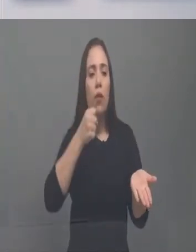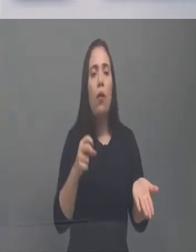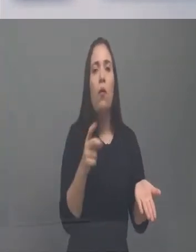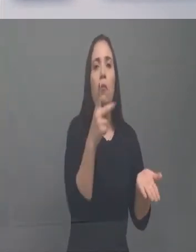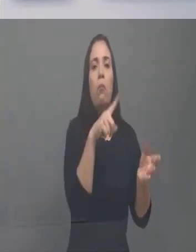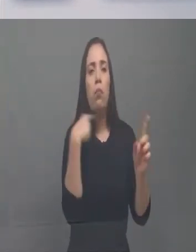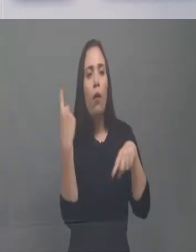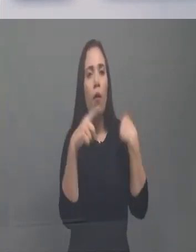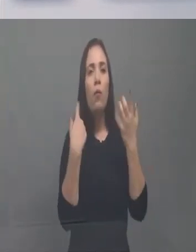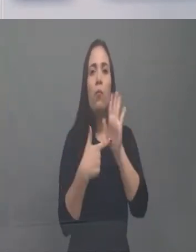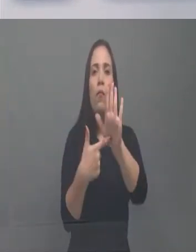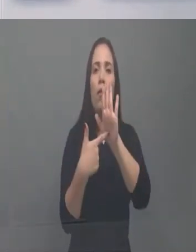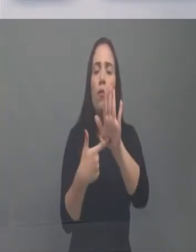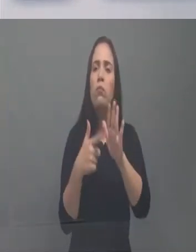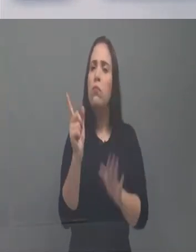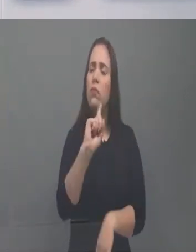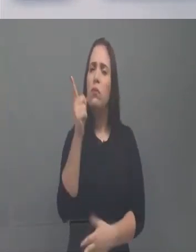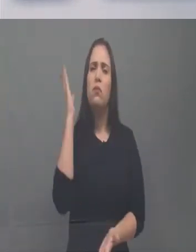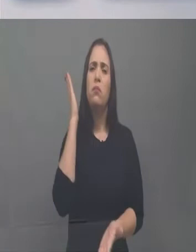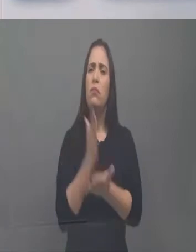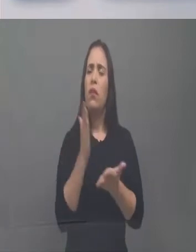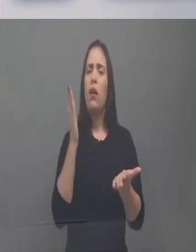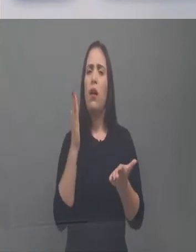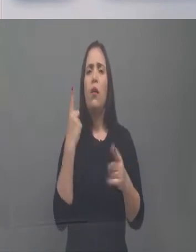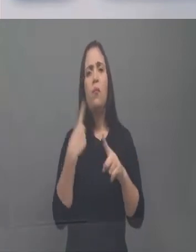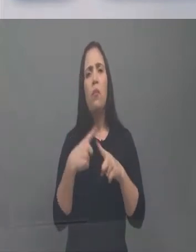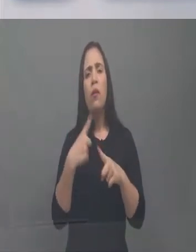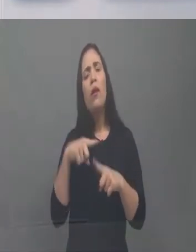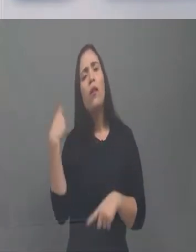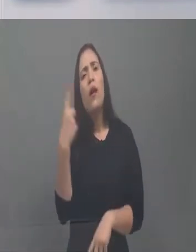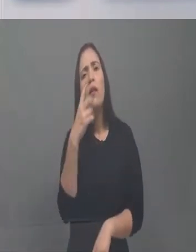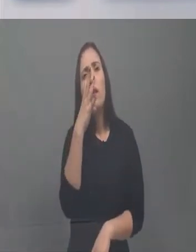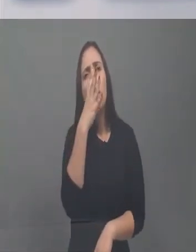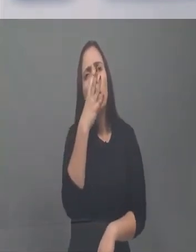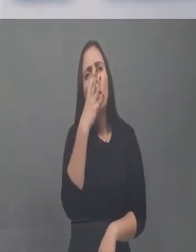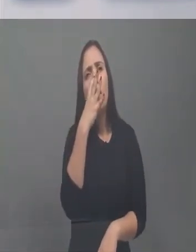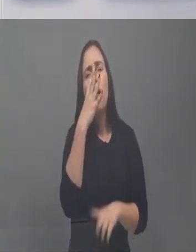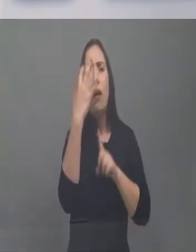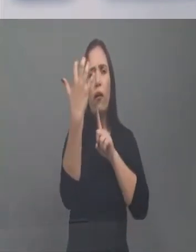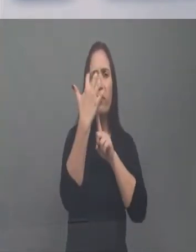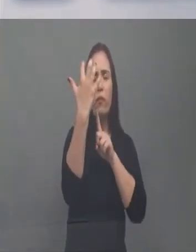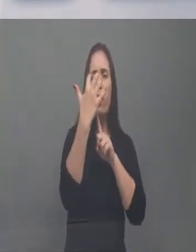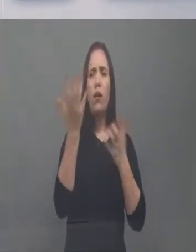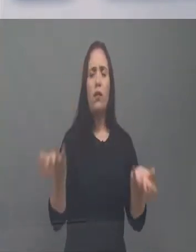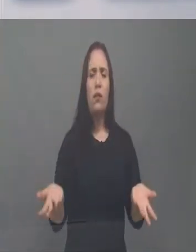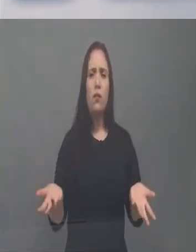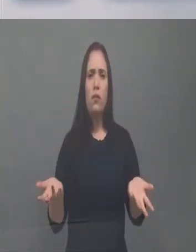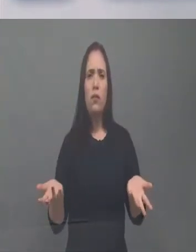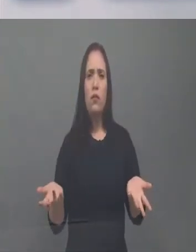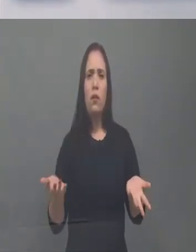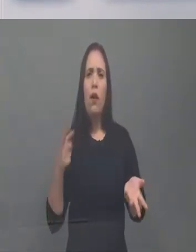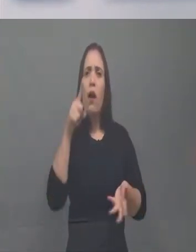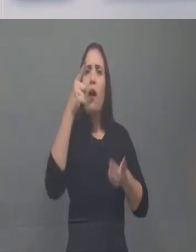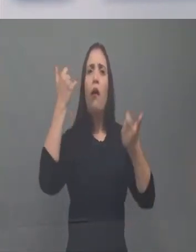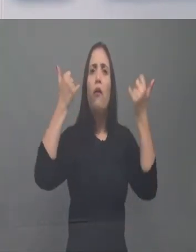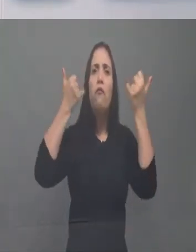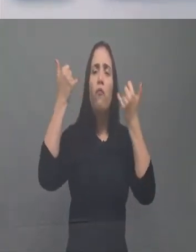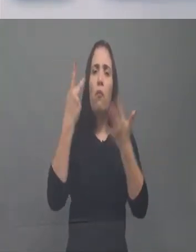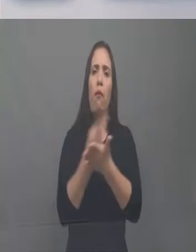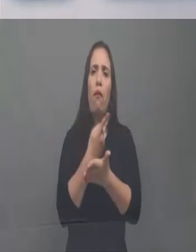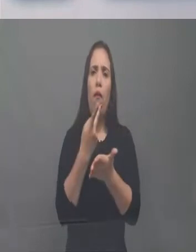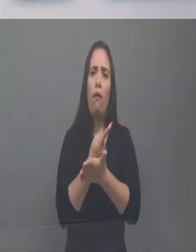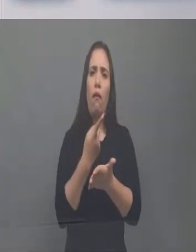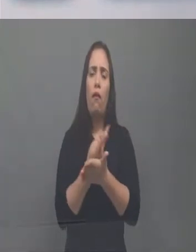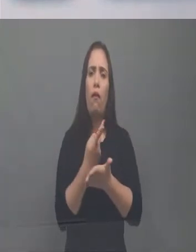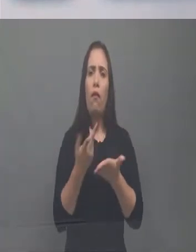a gente tem que combater, porque a gente não pode, não é que a gente vai combater o programa de informar o que está ocorrendo,